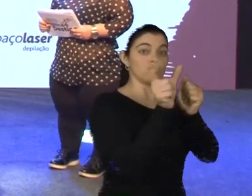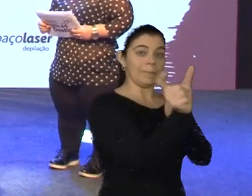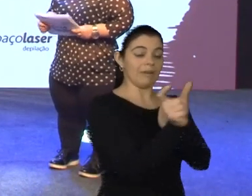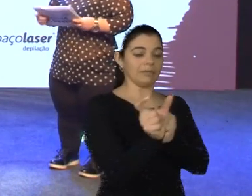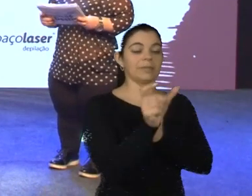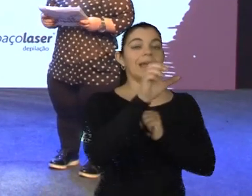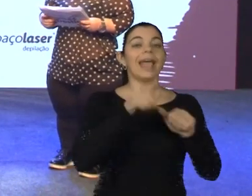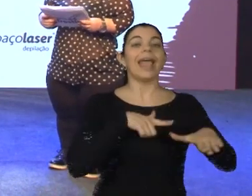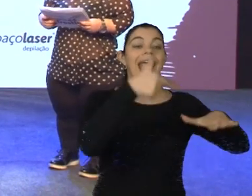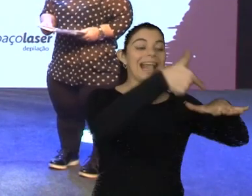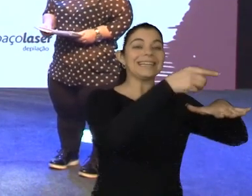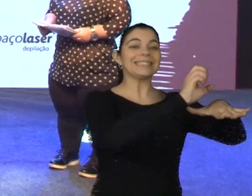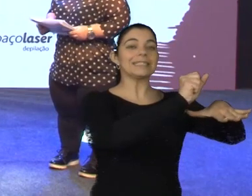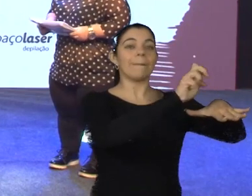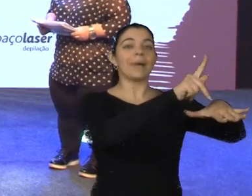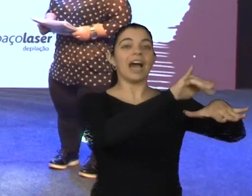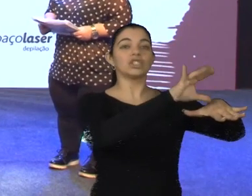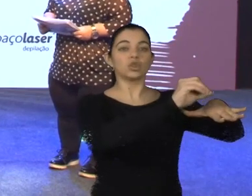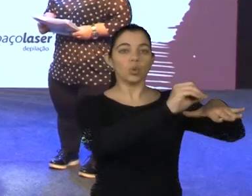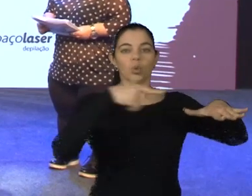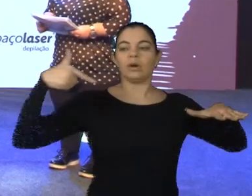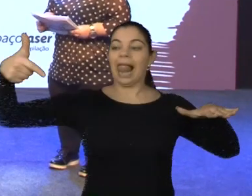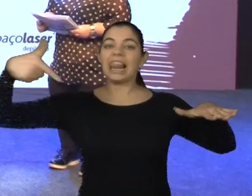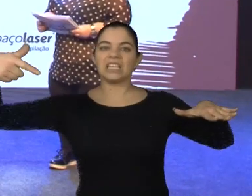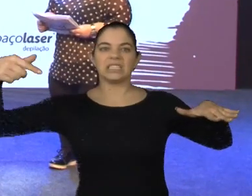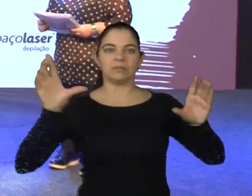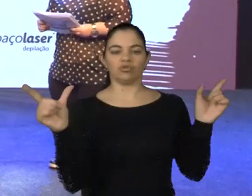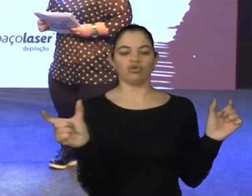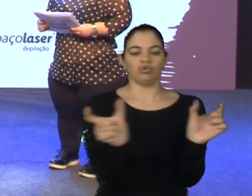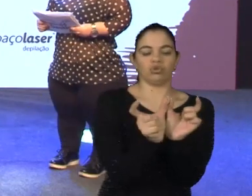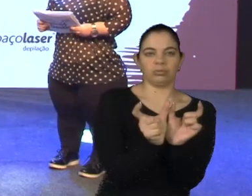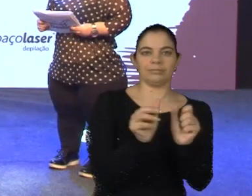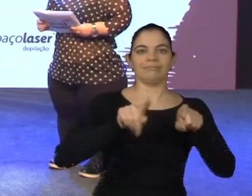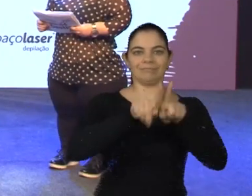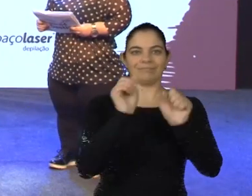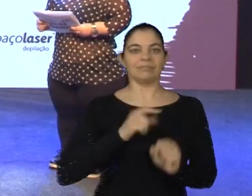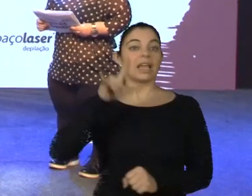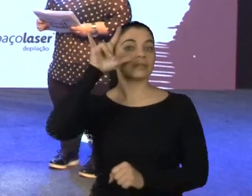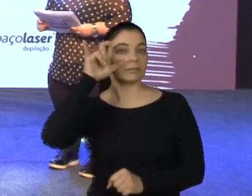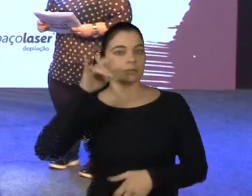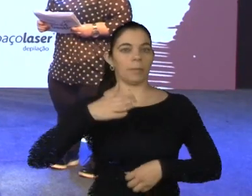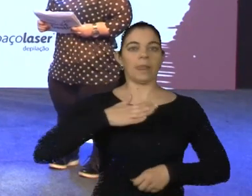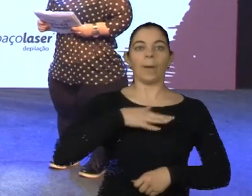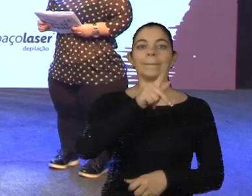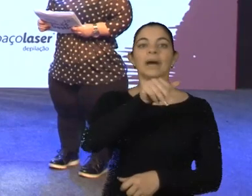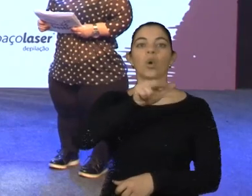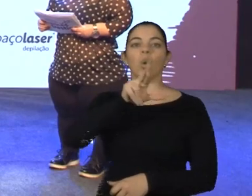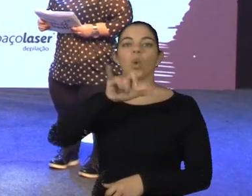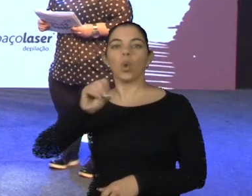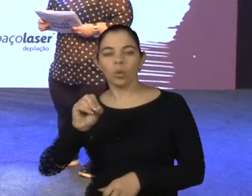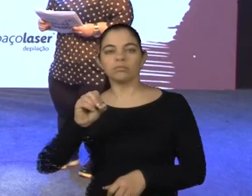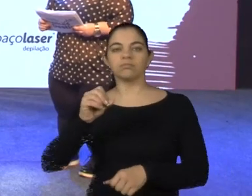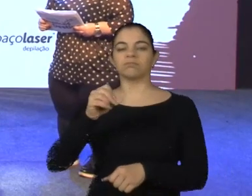Estúdio Face, que é a nossa empresa de tratamento facial. Paulo Moraes, o meu Insta é Moraes, Paulo08, da Cintia,